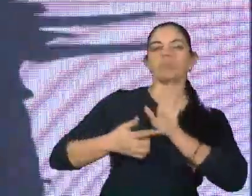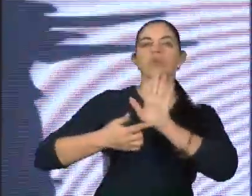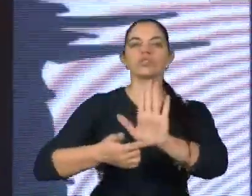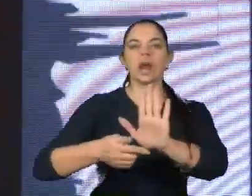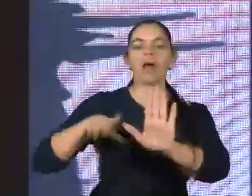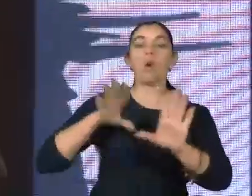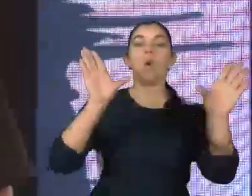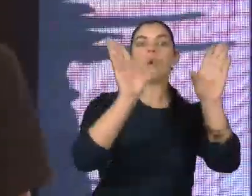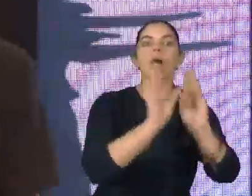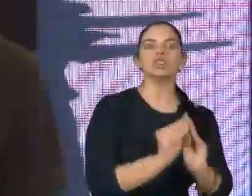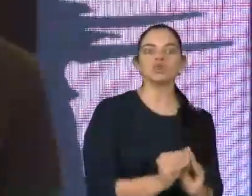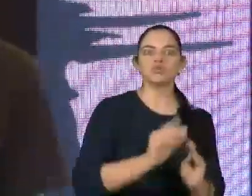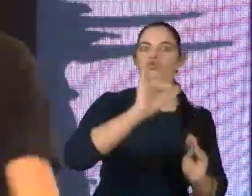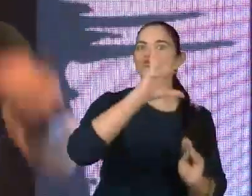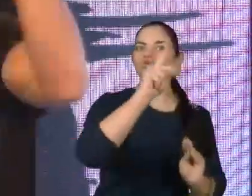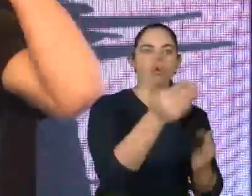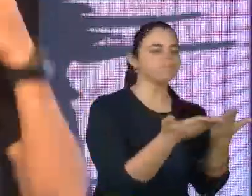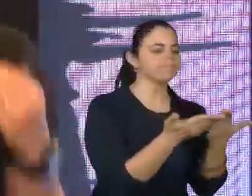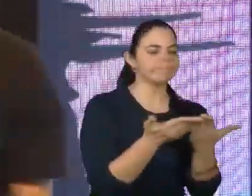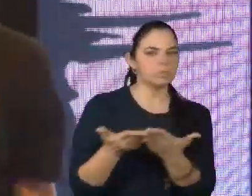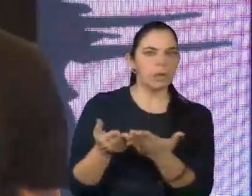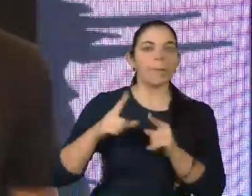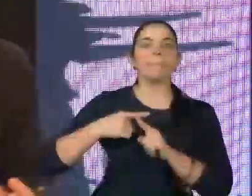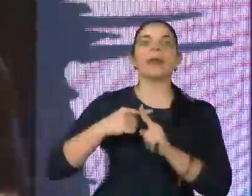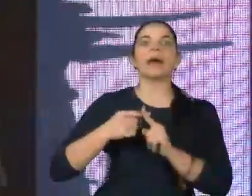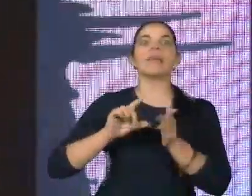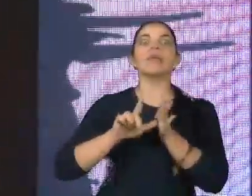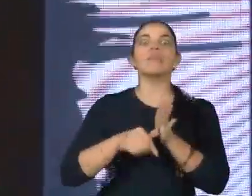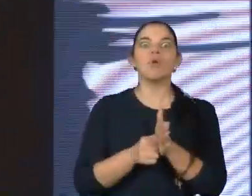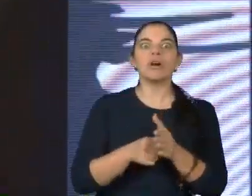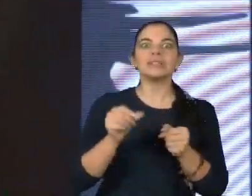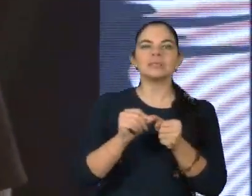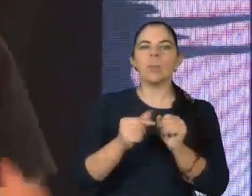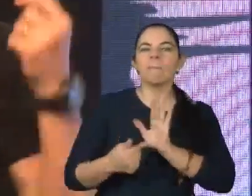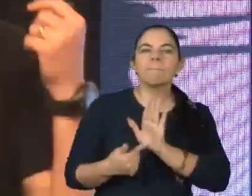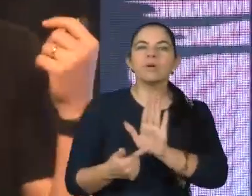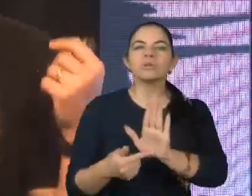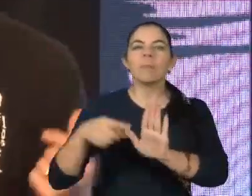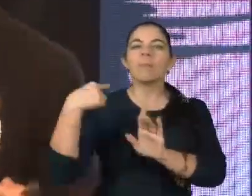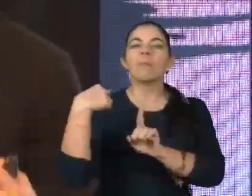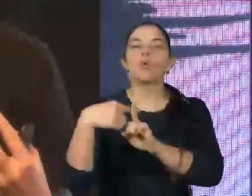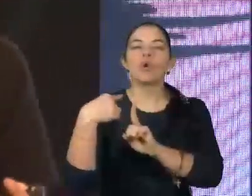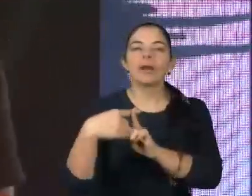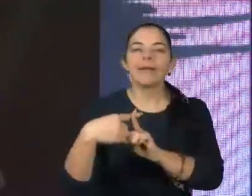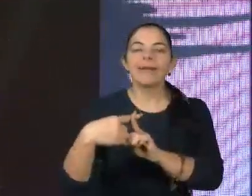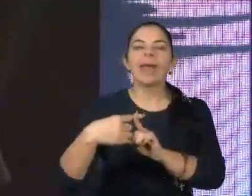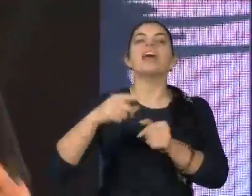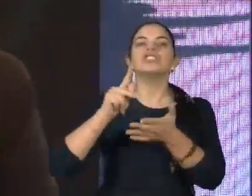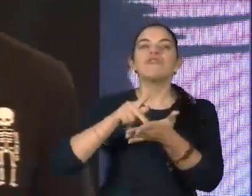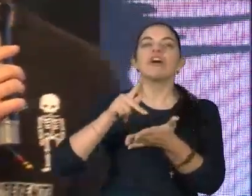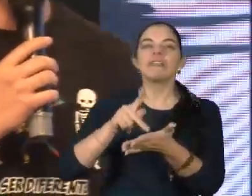conclusão desse estudo para, voltando um pouquinho, evidenciar de que esse mindset,